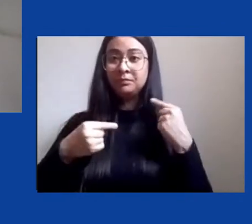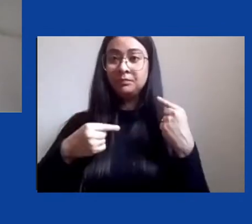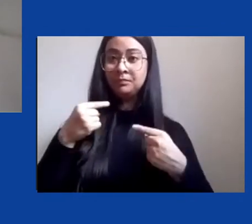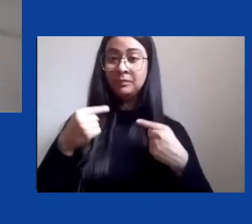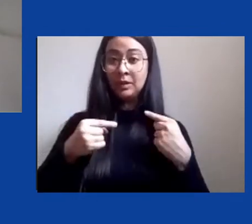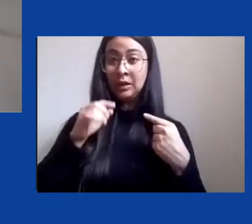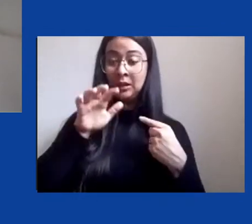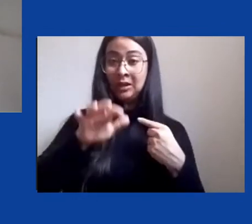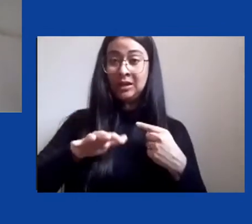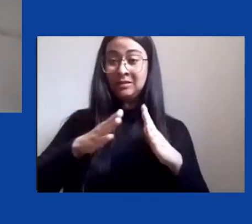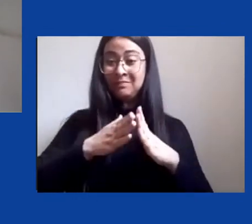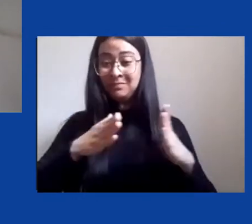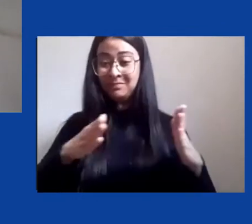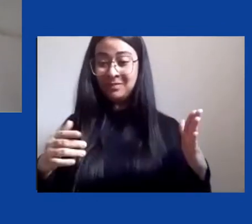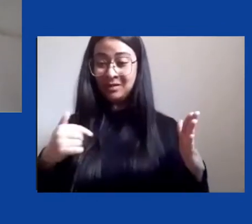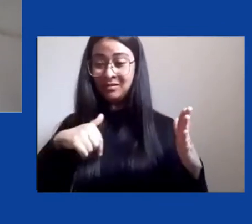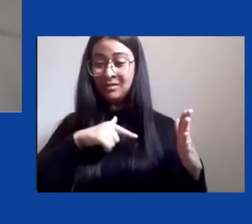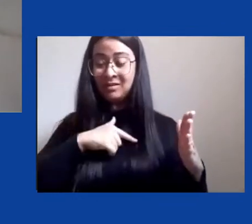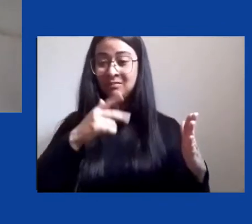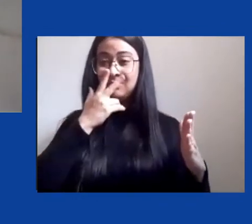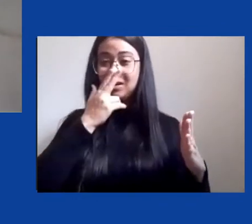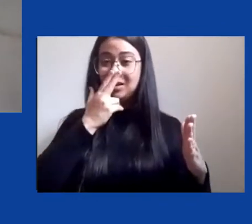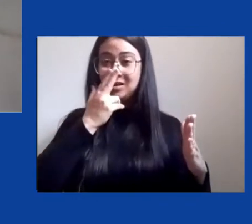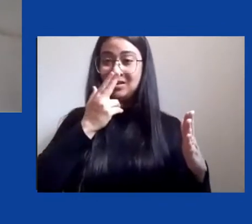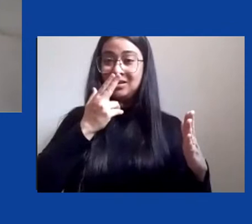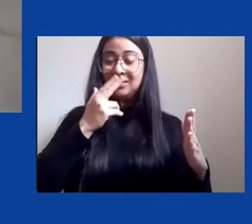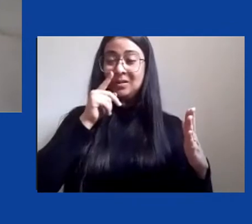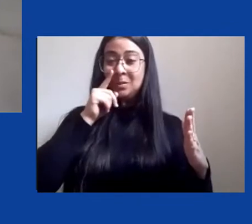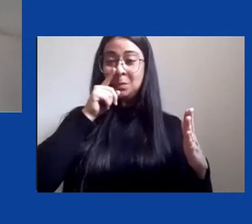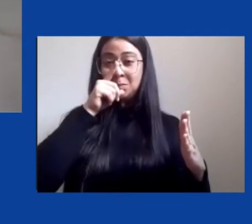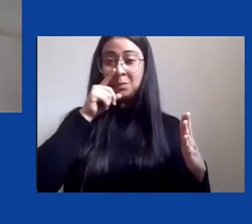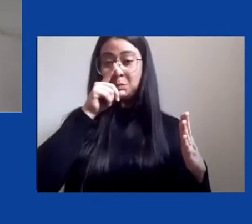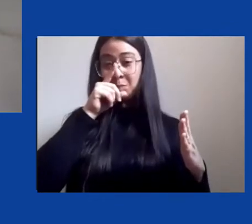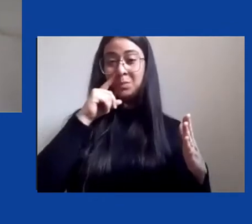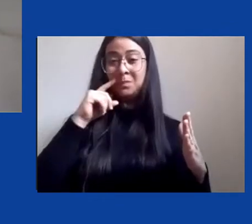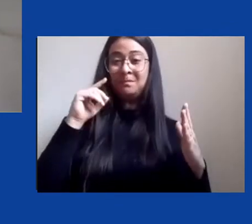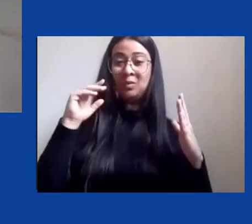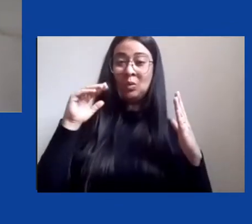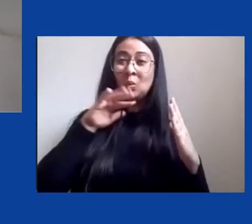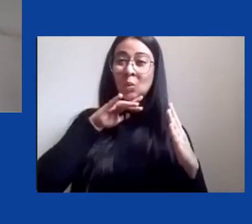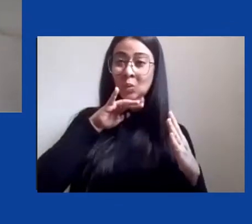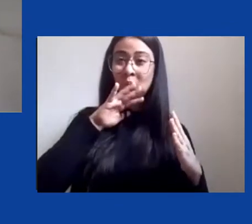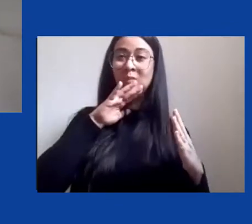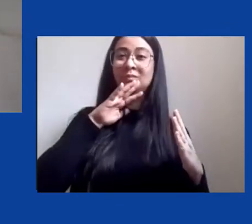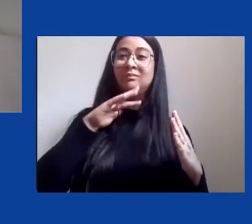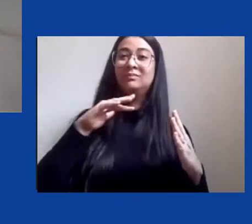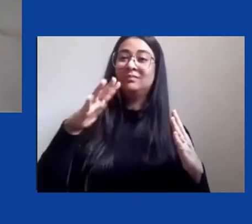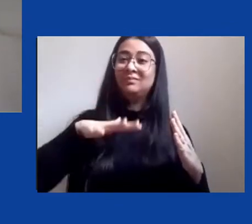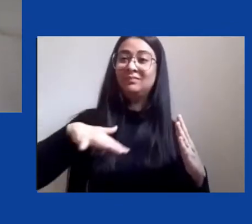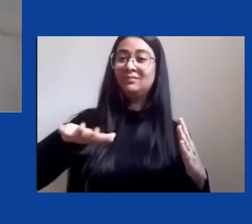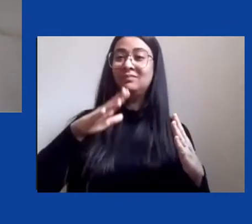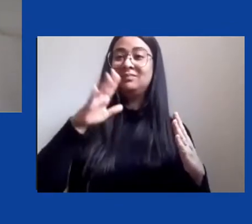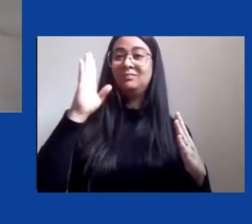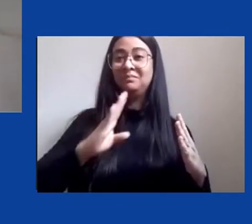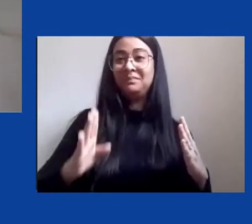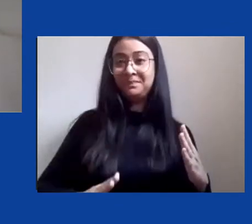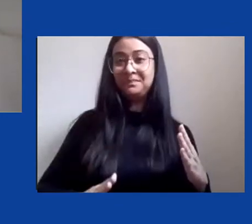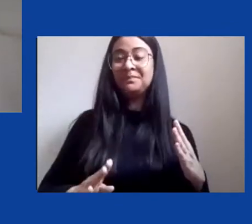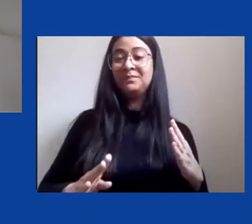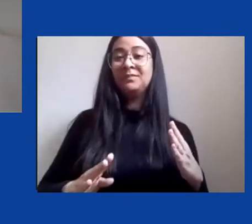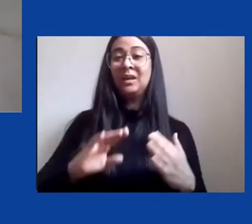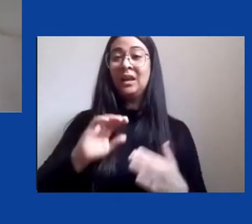sombrio para a democracia brasileira e que a ABBA também está disposta a trazer essas